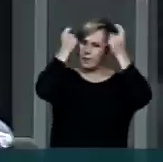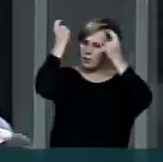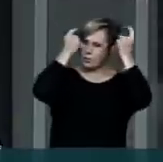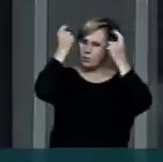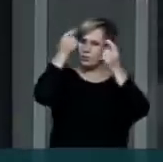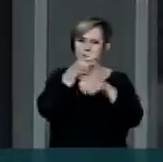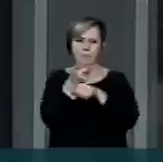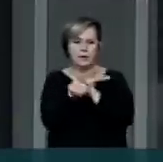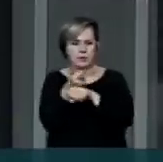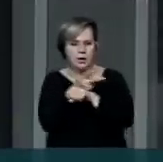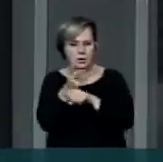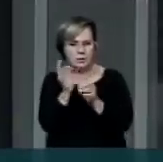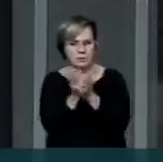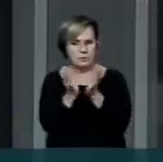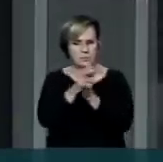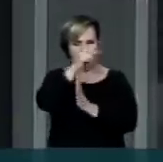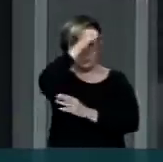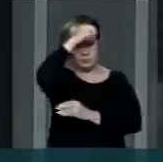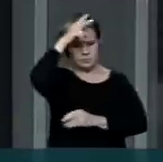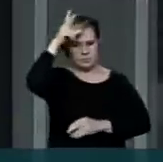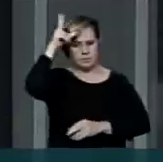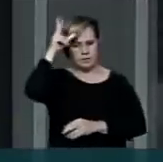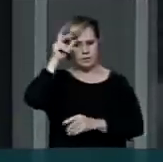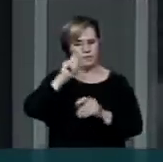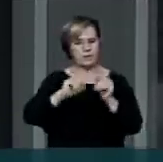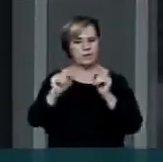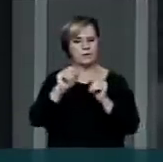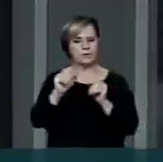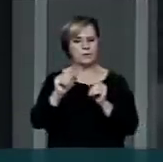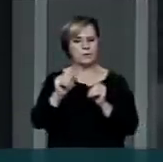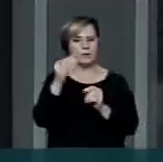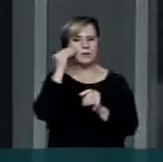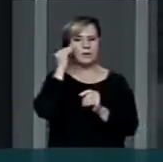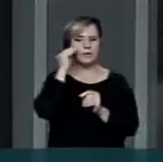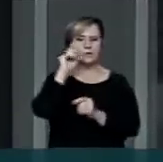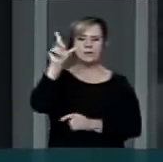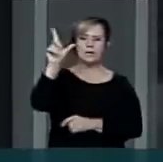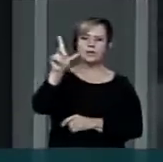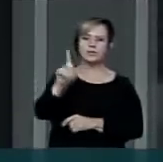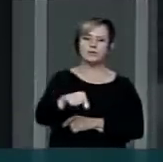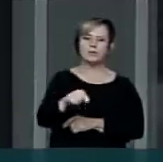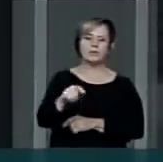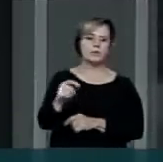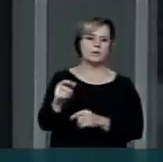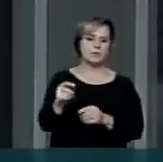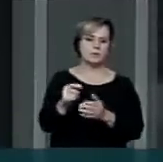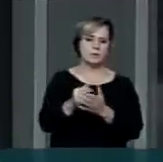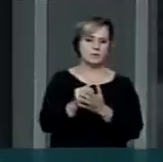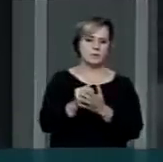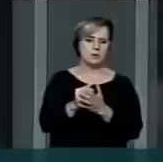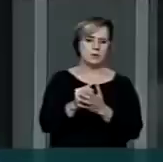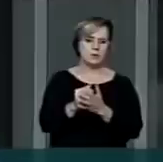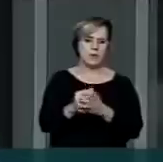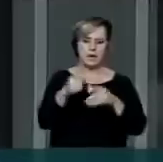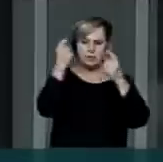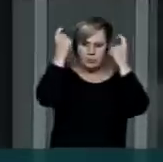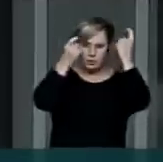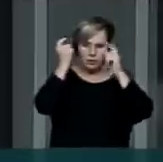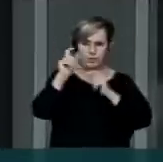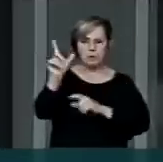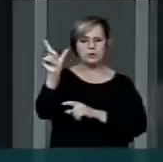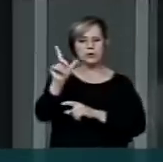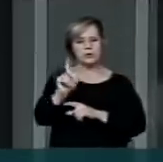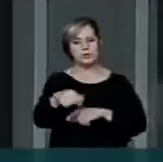busca desses prefeitos é exatamente minimizar as demandas, as preocupações,